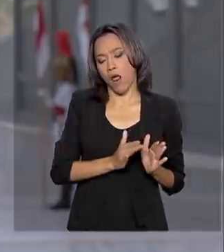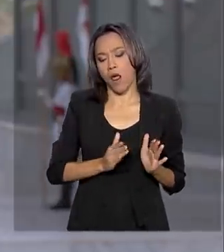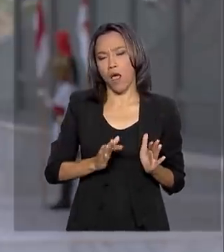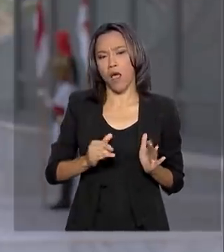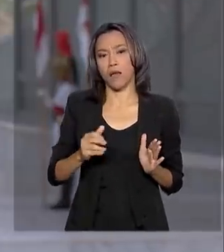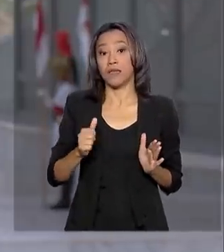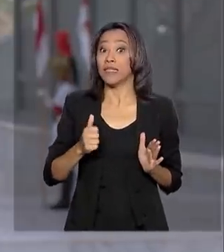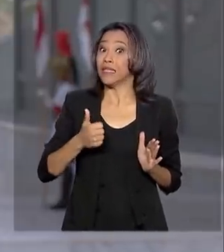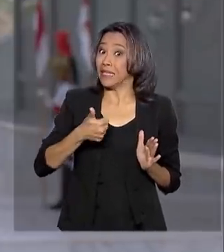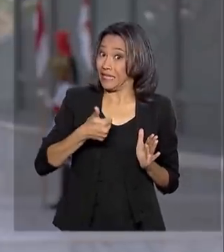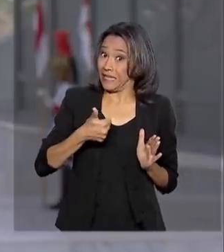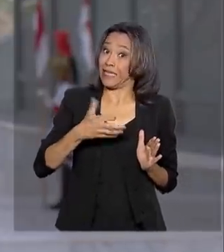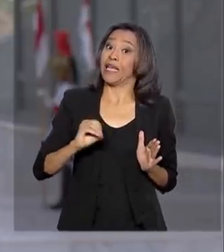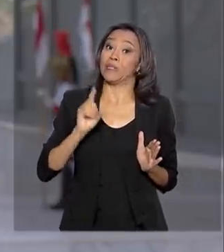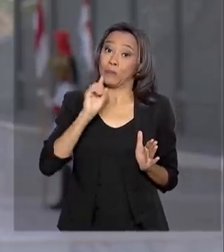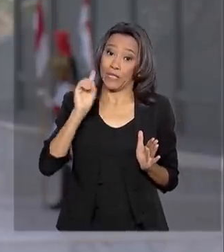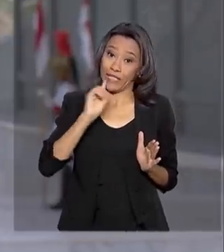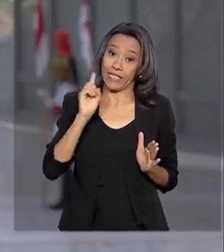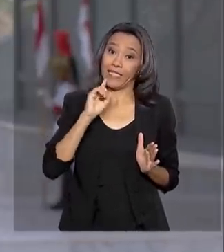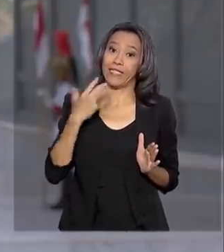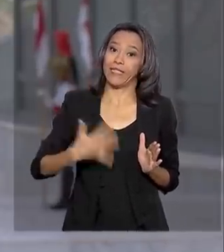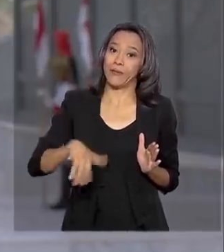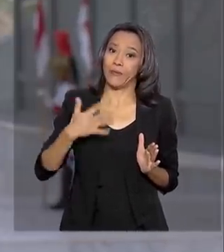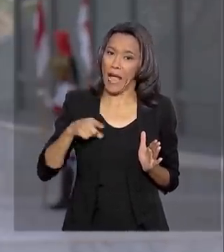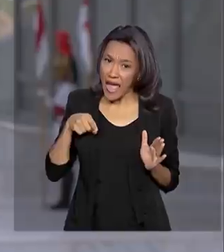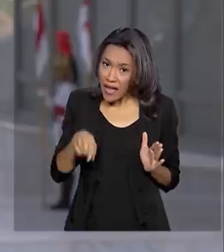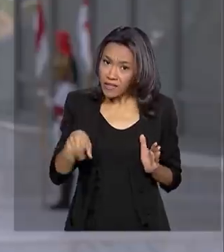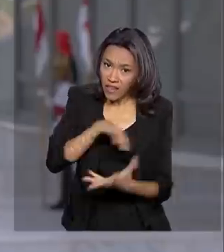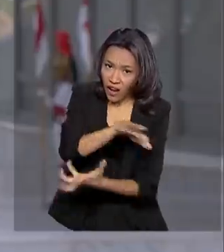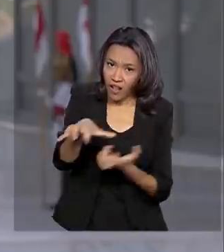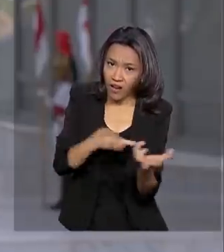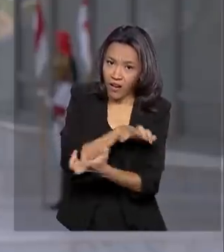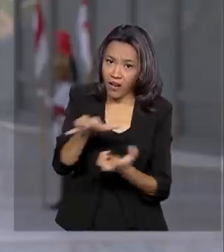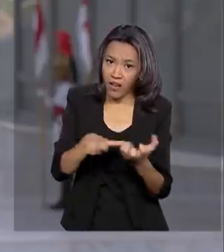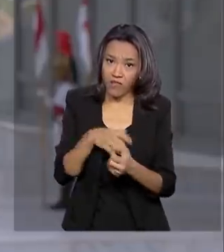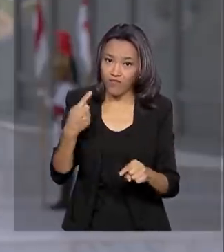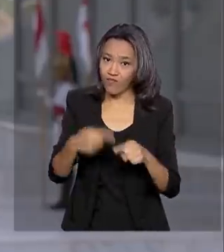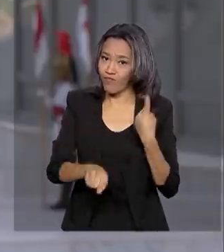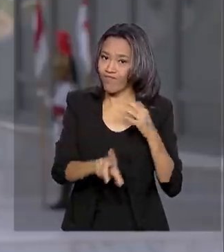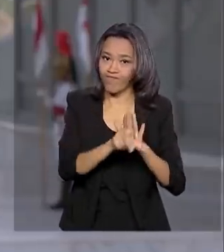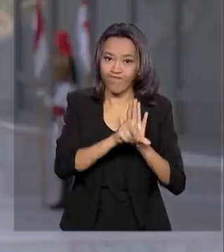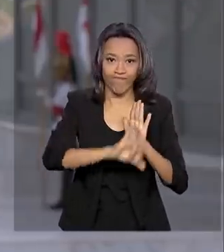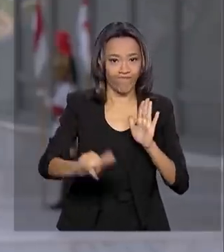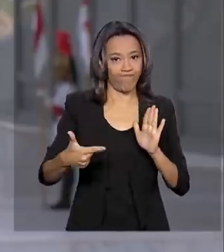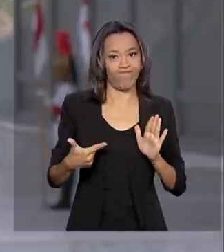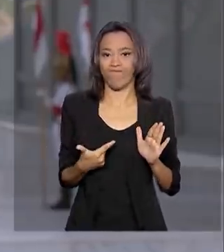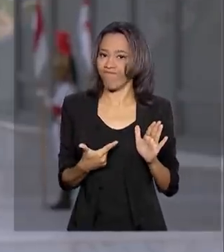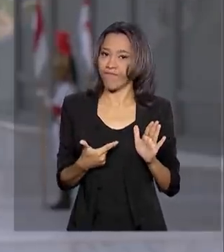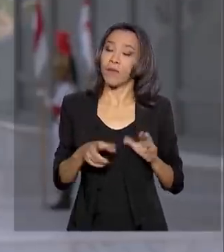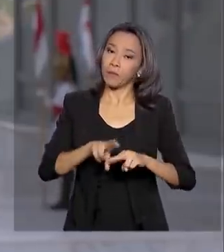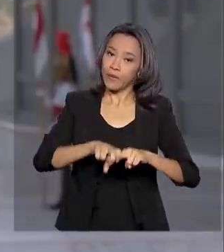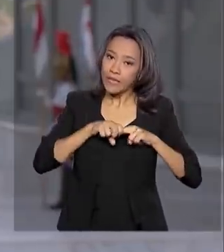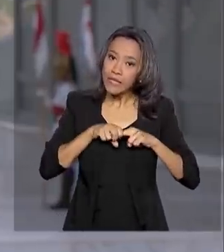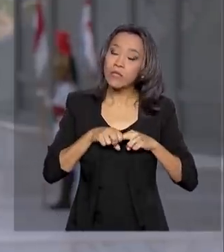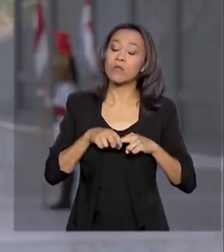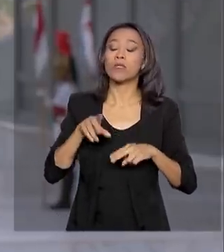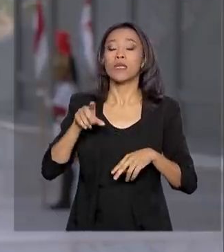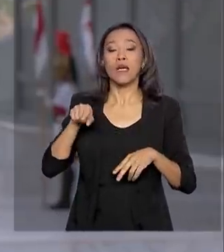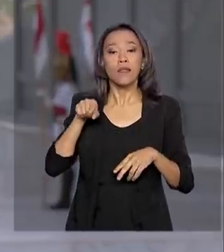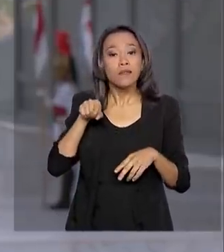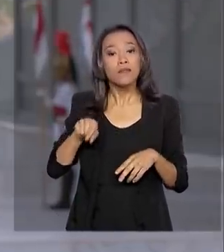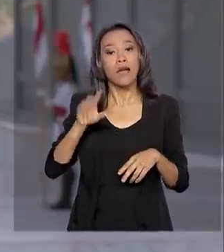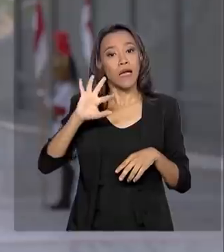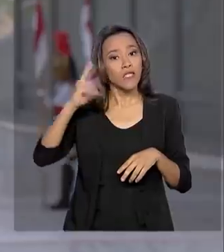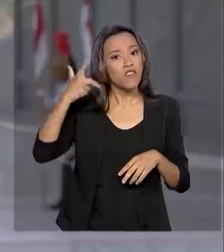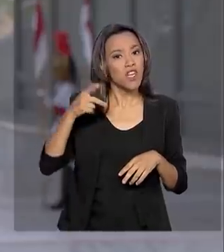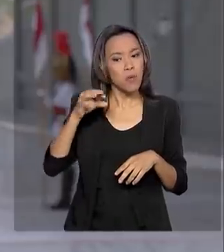de paralisação. Essa greve é considerada ilegal pela Constituição. Por isso, as autoridades tratam-na como um